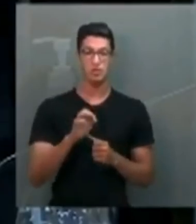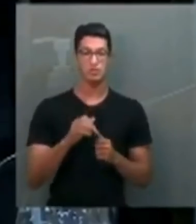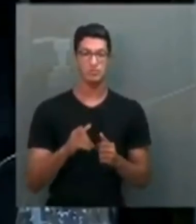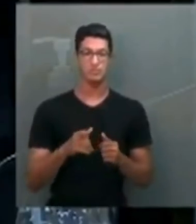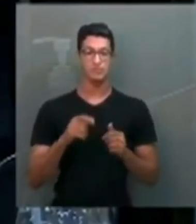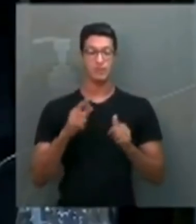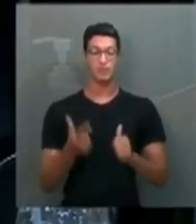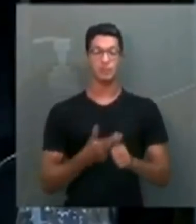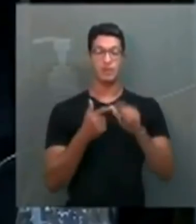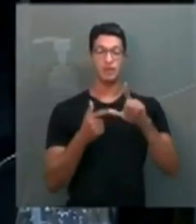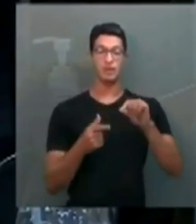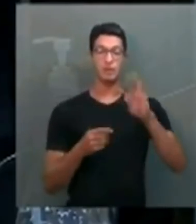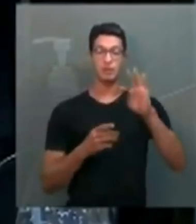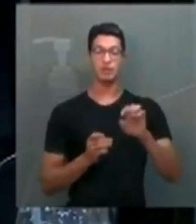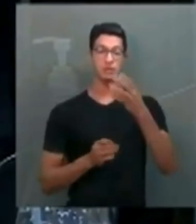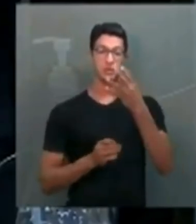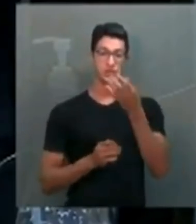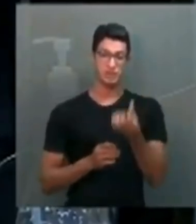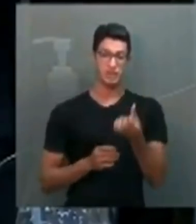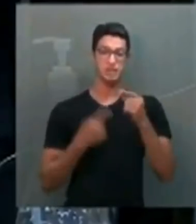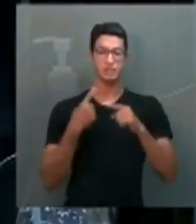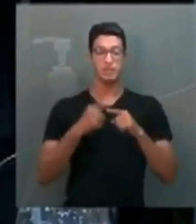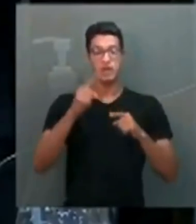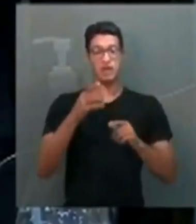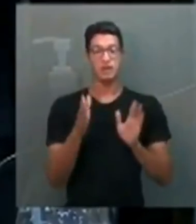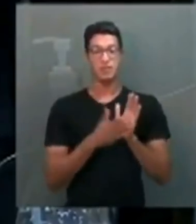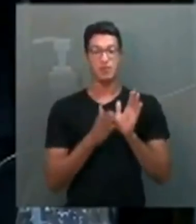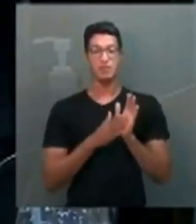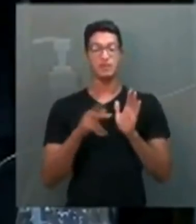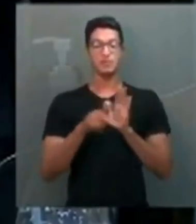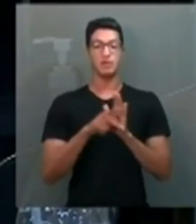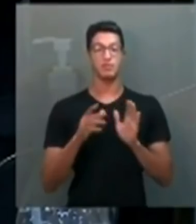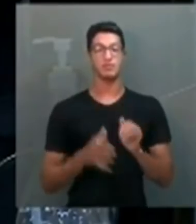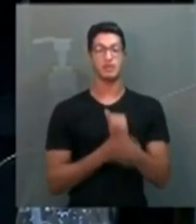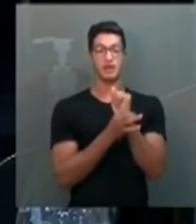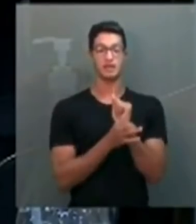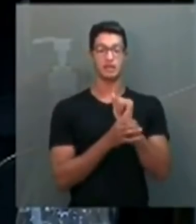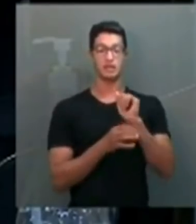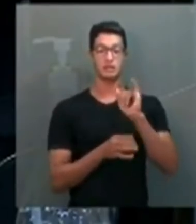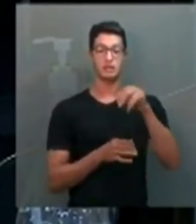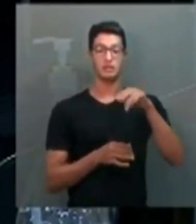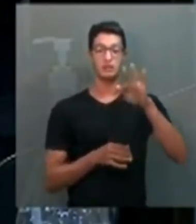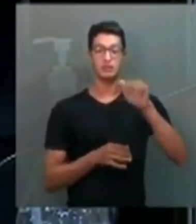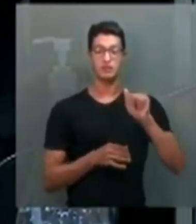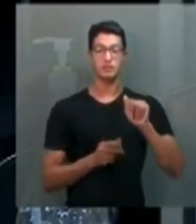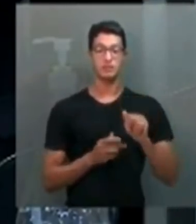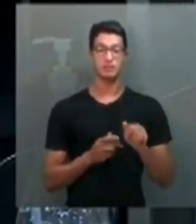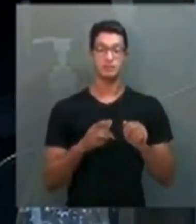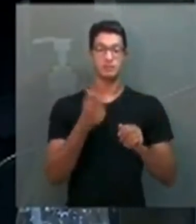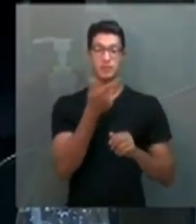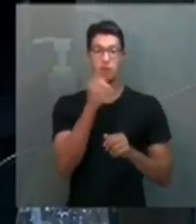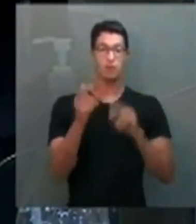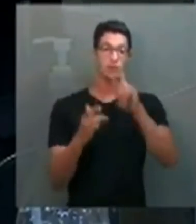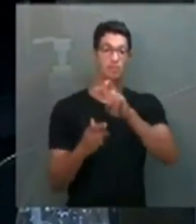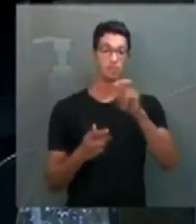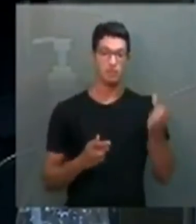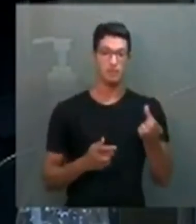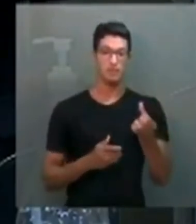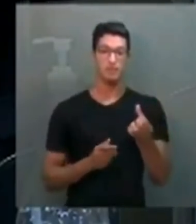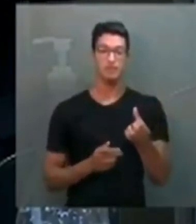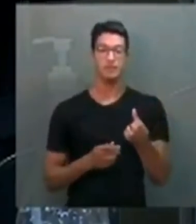O primeiro lote foi de 46, porque era a previsão de garantia do IFA. E os outros 56,